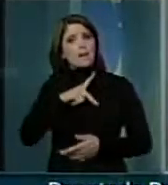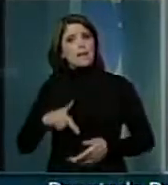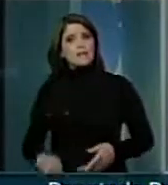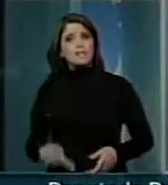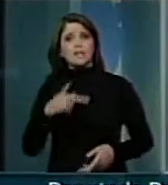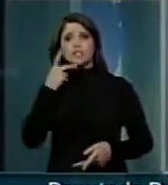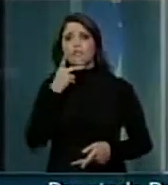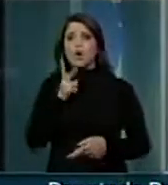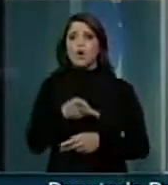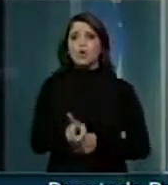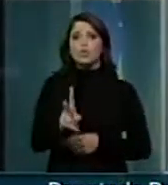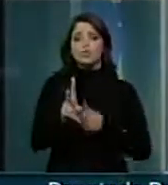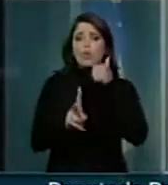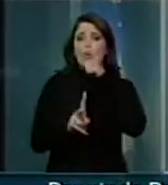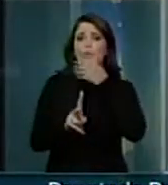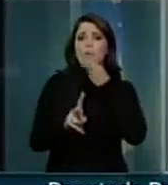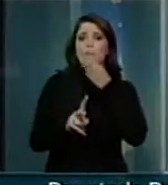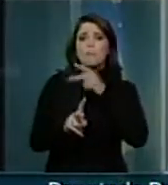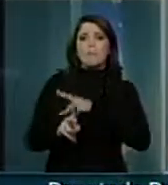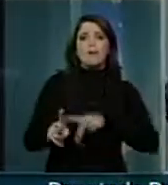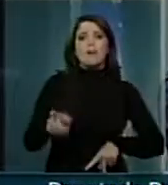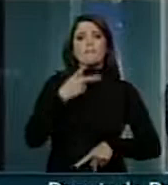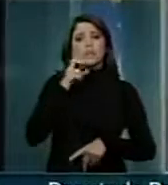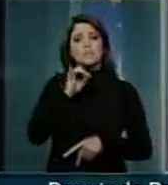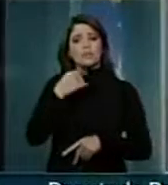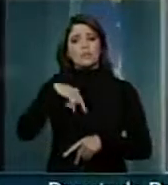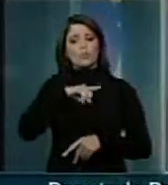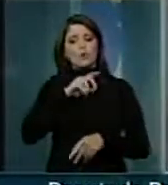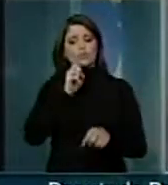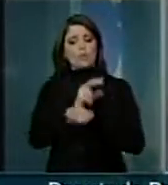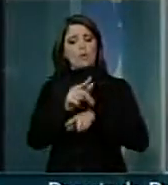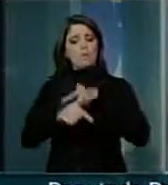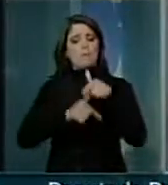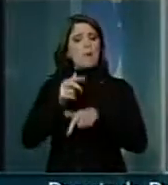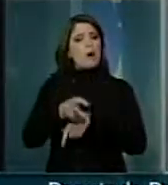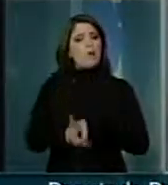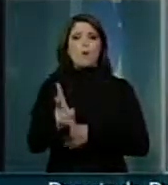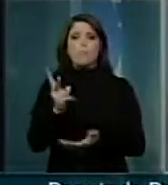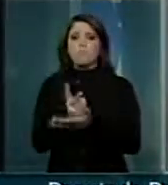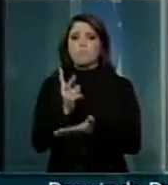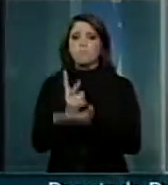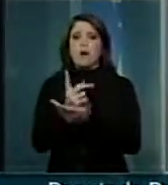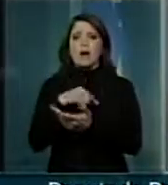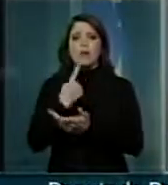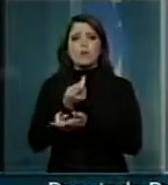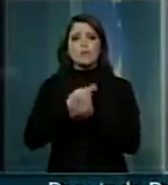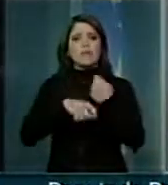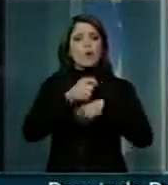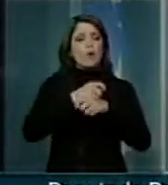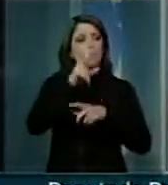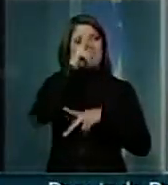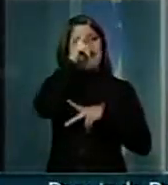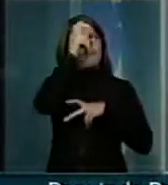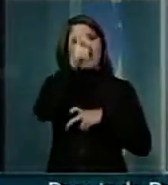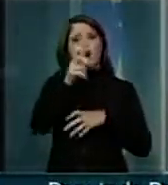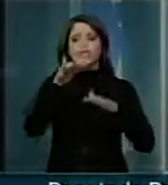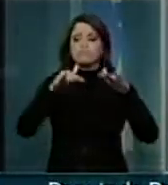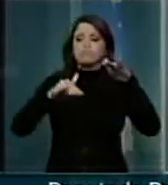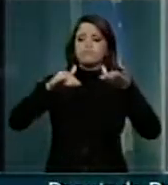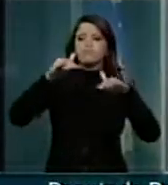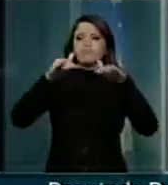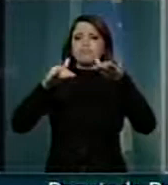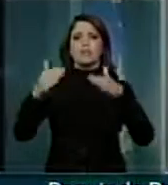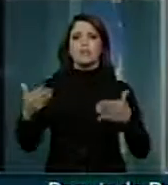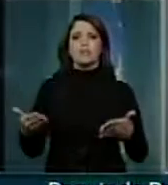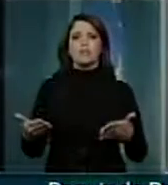continuou a senhora Grand Lutz, desde que o nosso emprego fosse mantido e a nossa economia ficasse equilibrada.